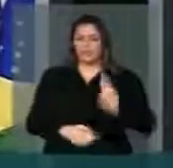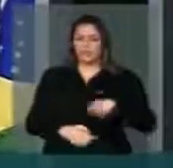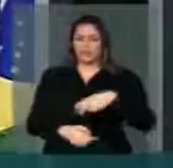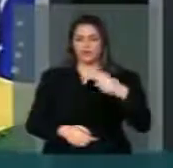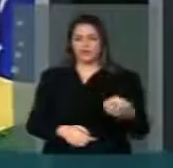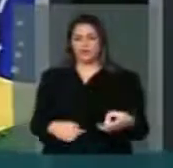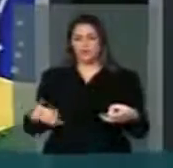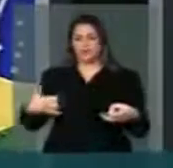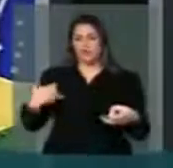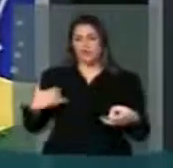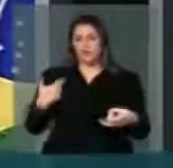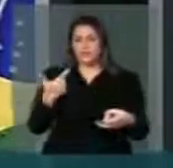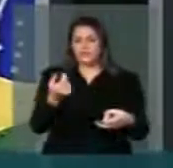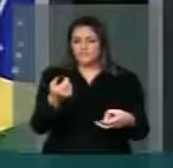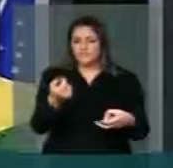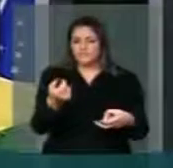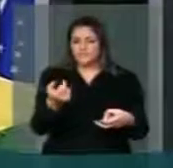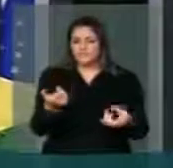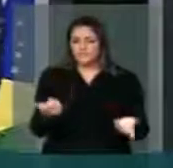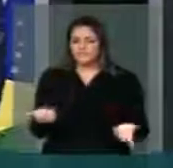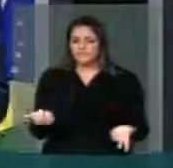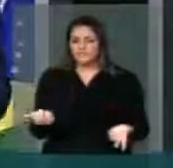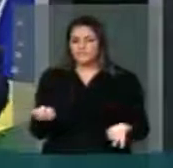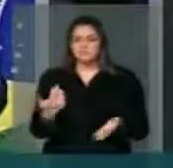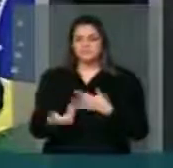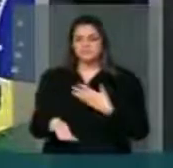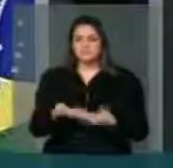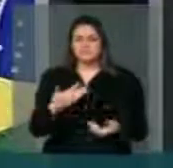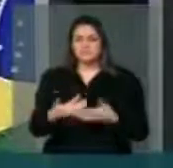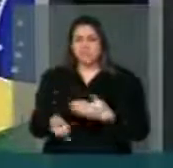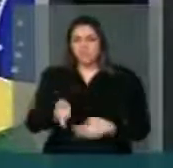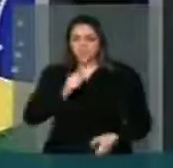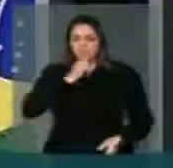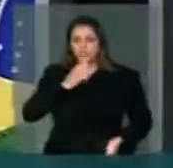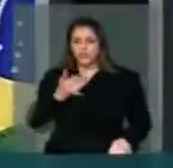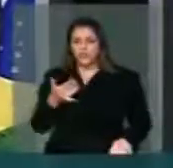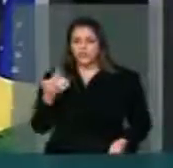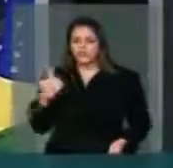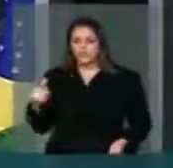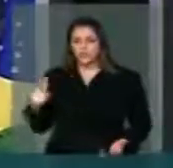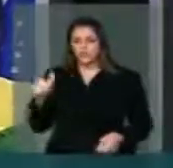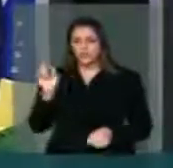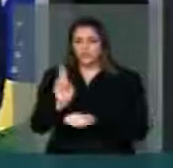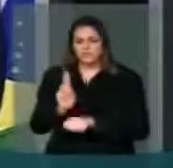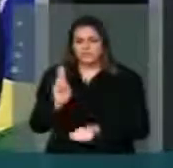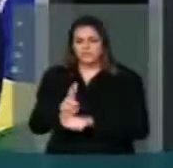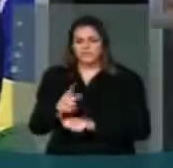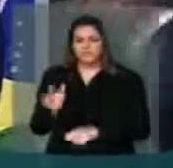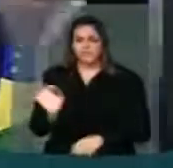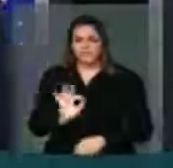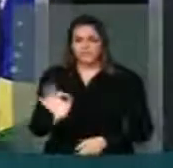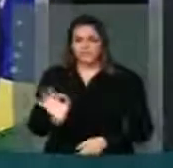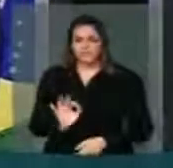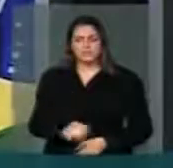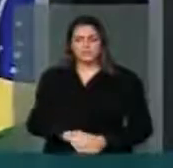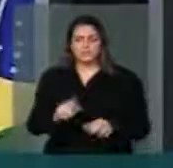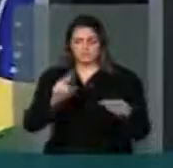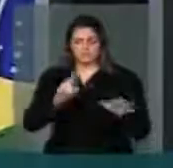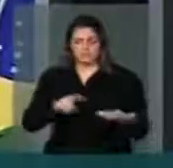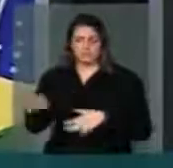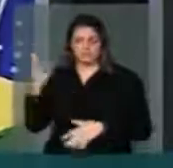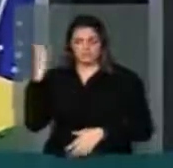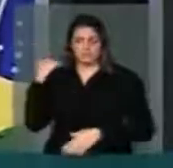jovem de 20 anos. Sem mais nem menos. A cidade não tem mais proteção nenhuma. Semana passada, o bairro do